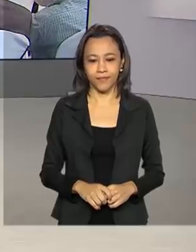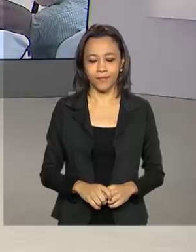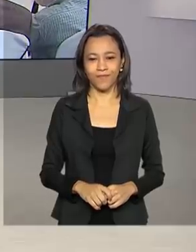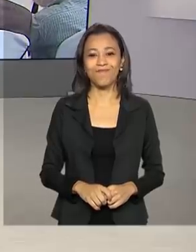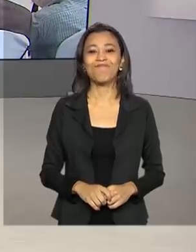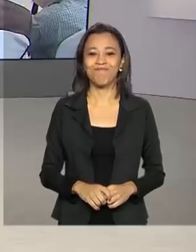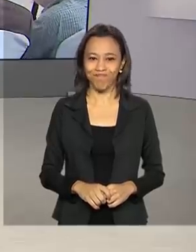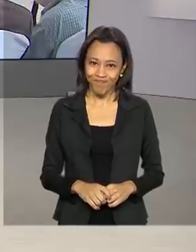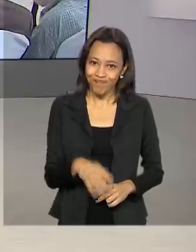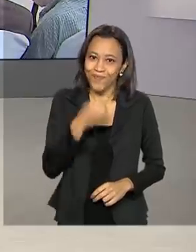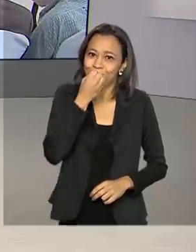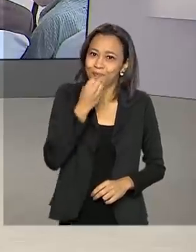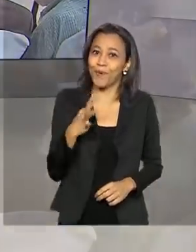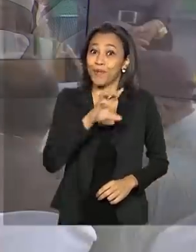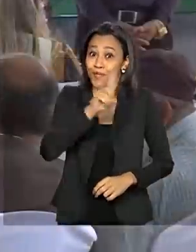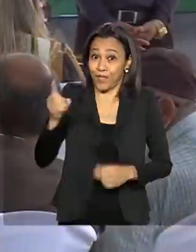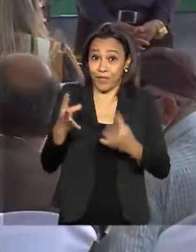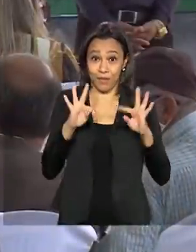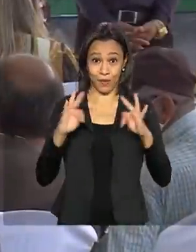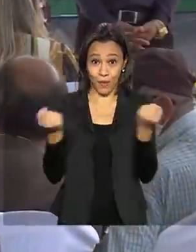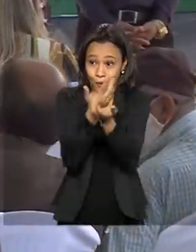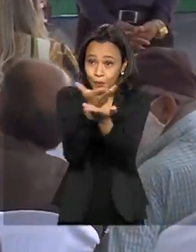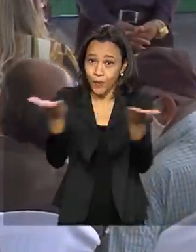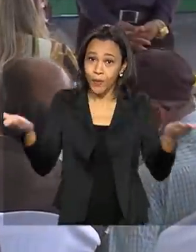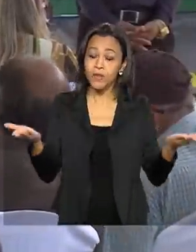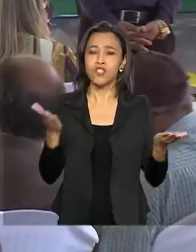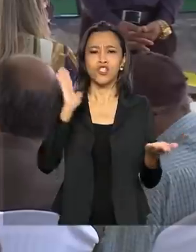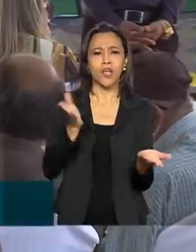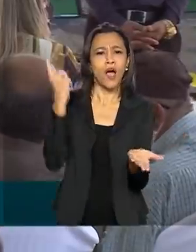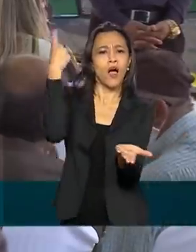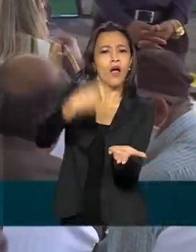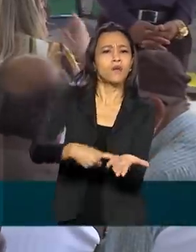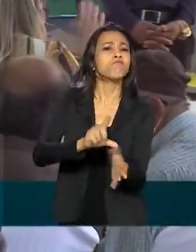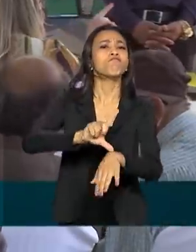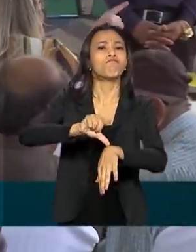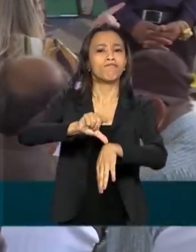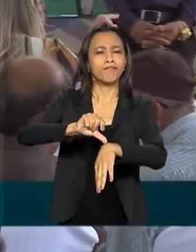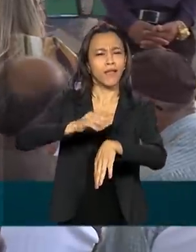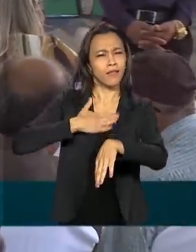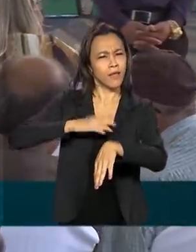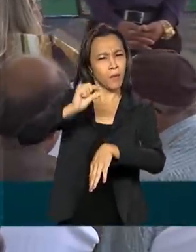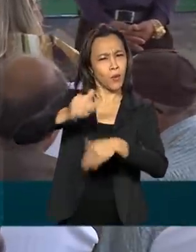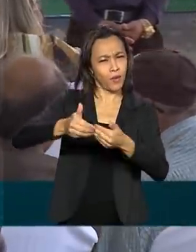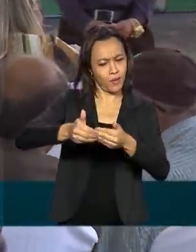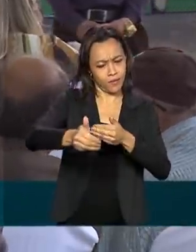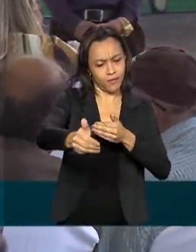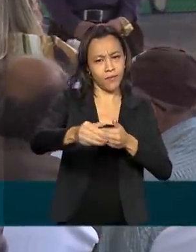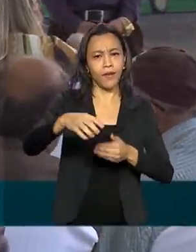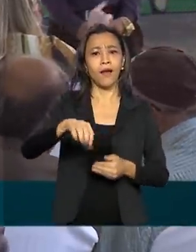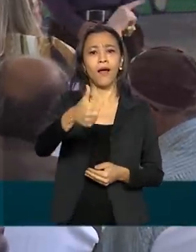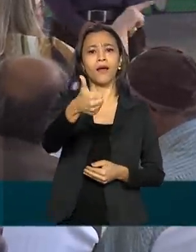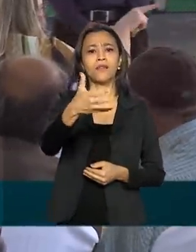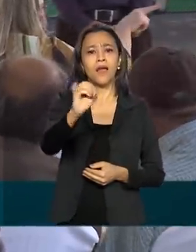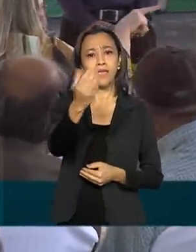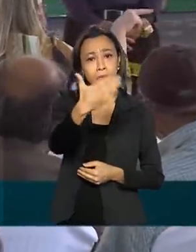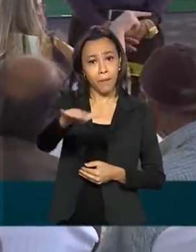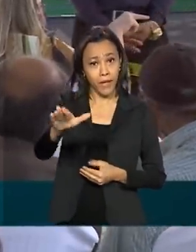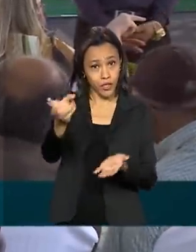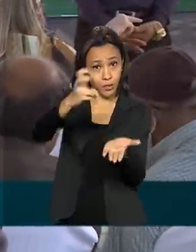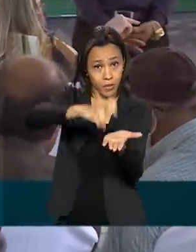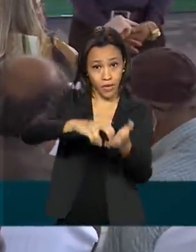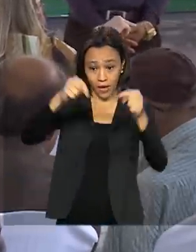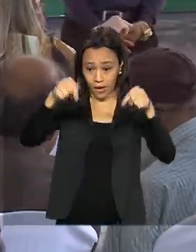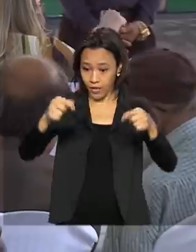Bom dia, Renata. Bom dia para todo mundo. A cerimônia está marcada para acontecer daqui a pouquinho às 10h30 da manhã aqui na Praça